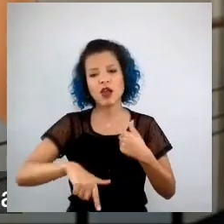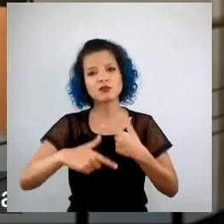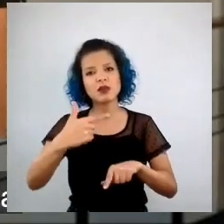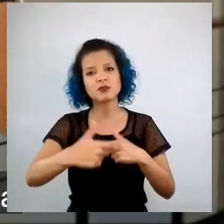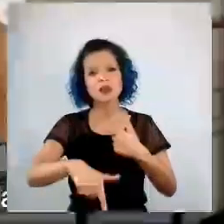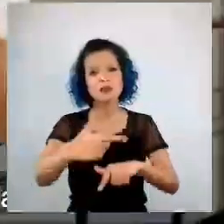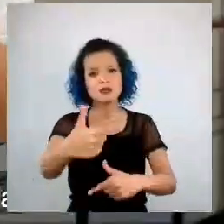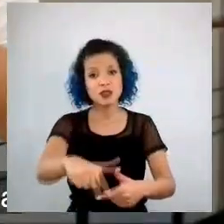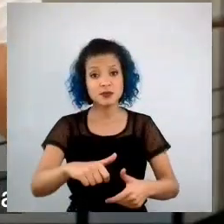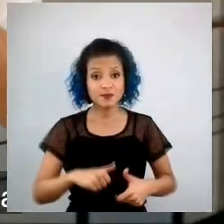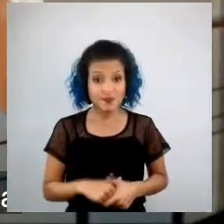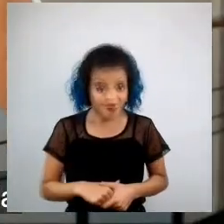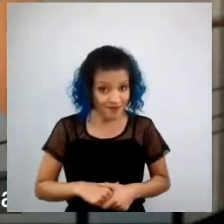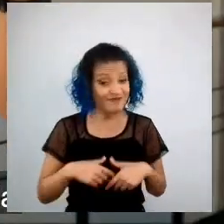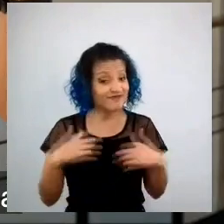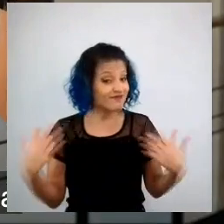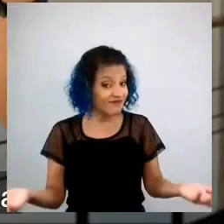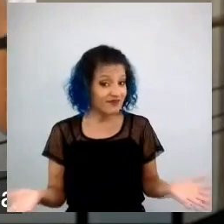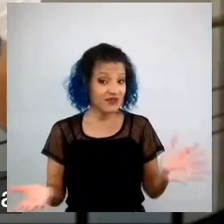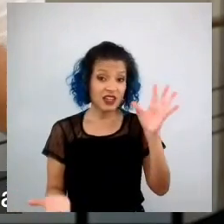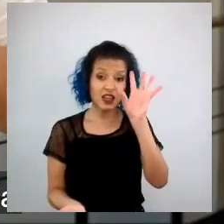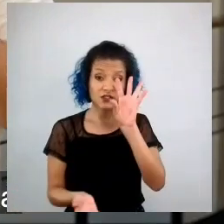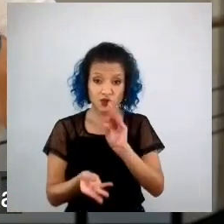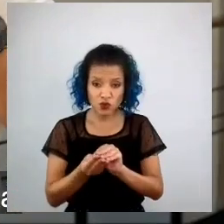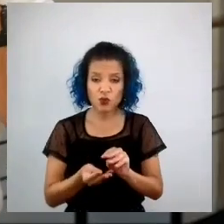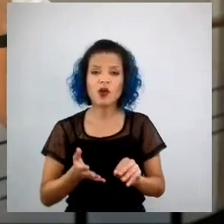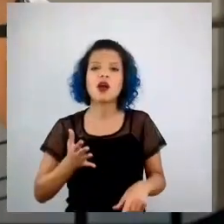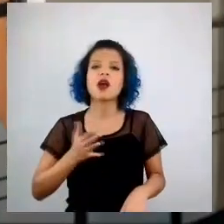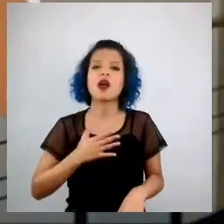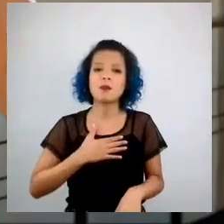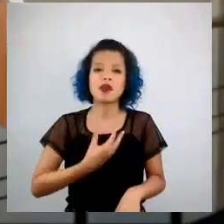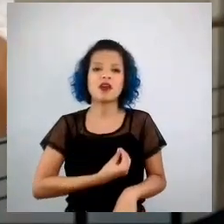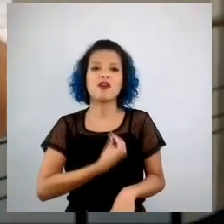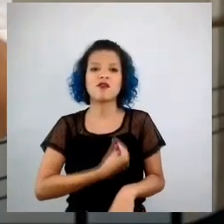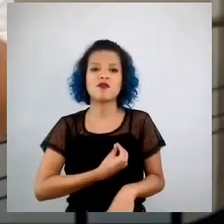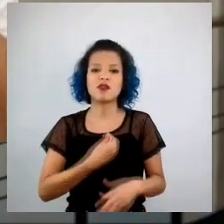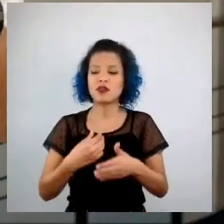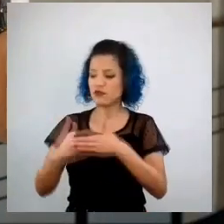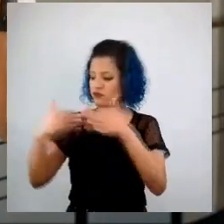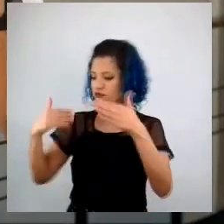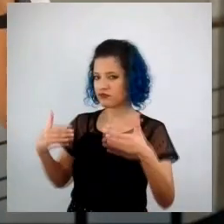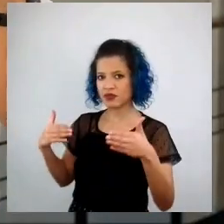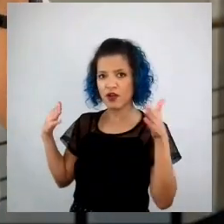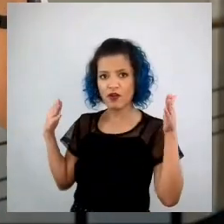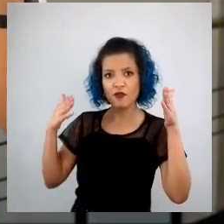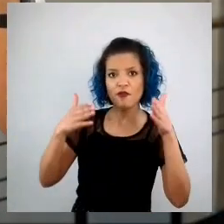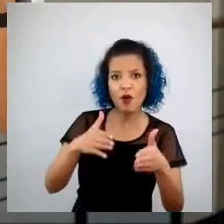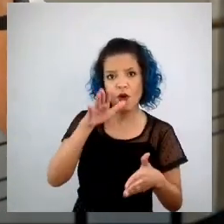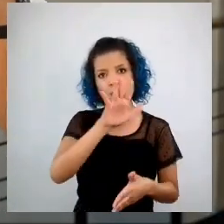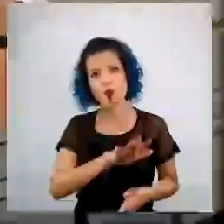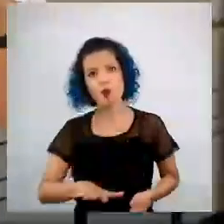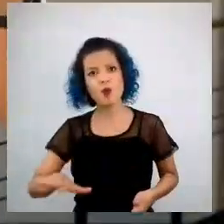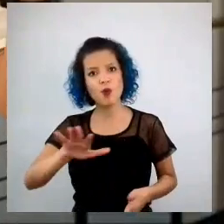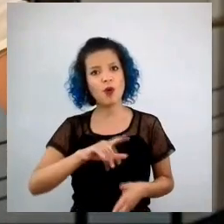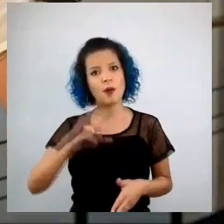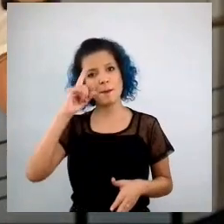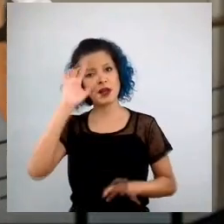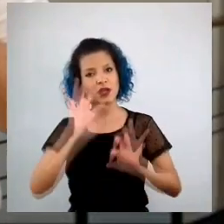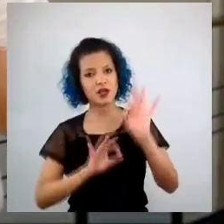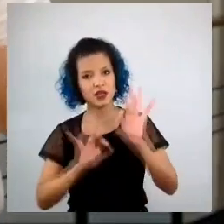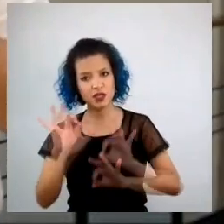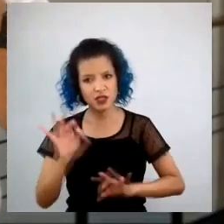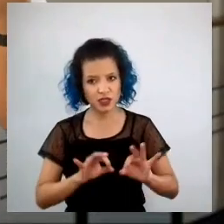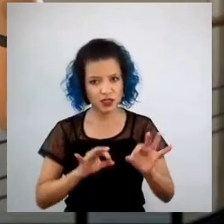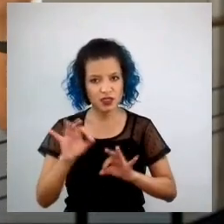passei um bom tempo da minha jornada de vida totalmente mergulhado nesse universo e, ao longo dessa